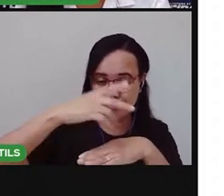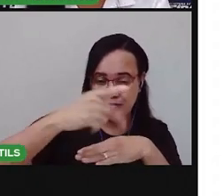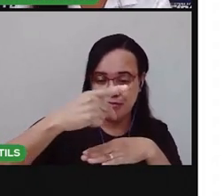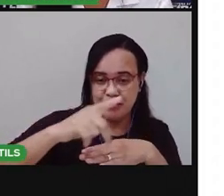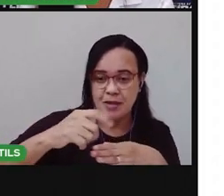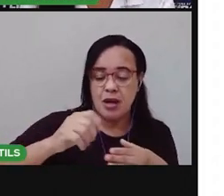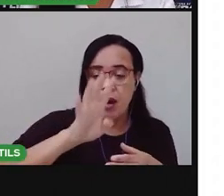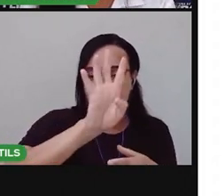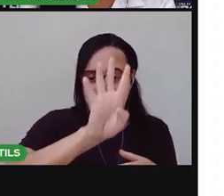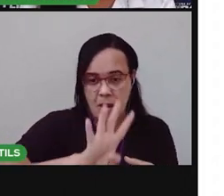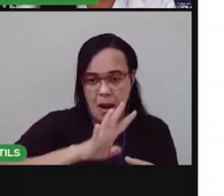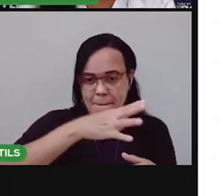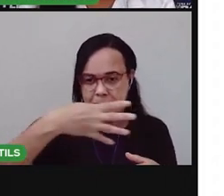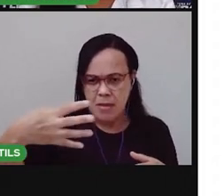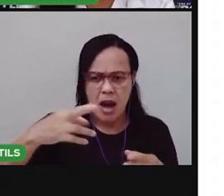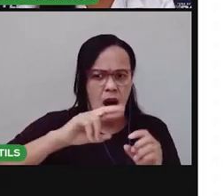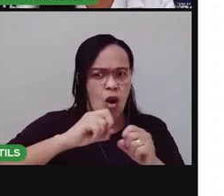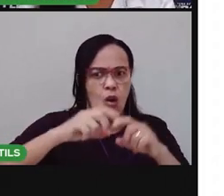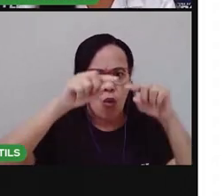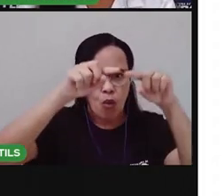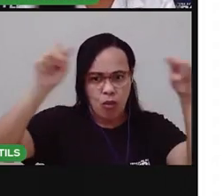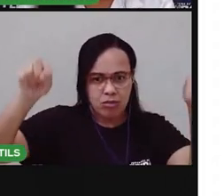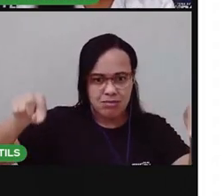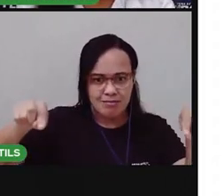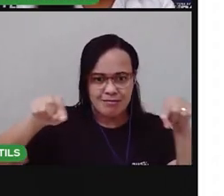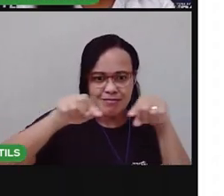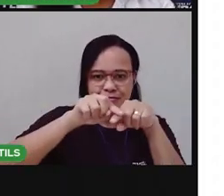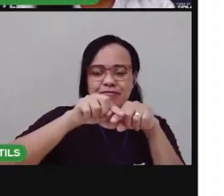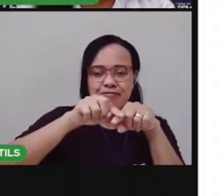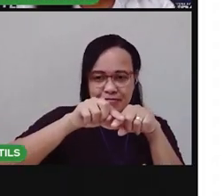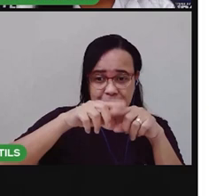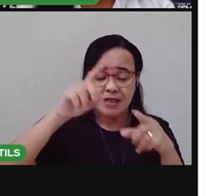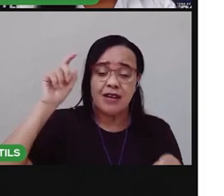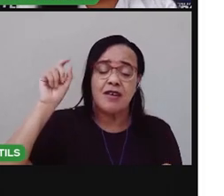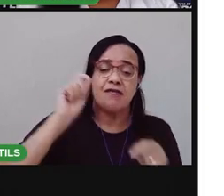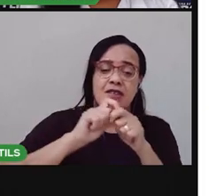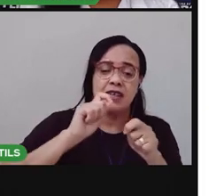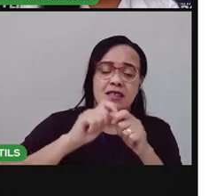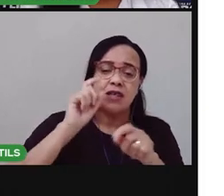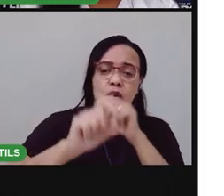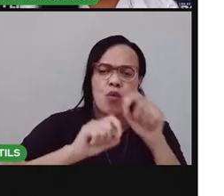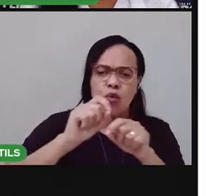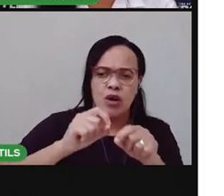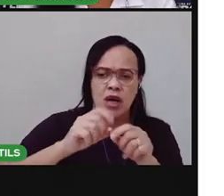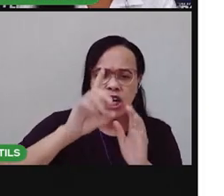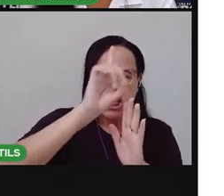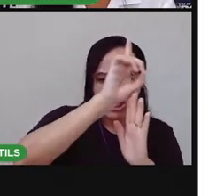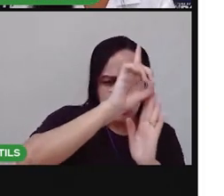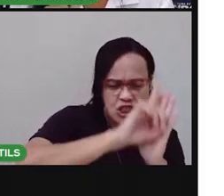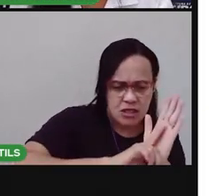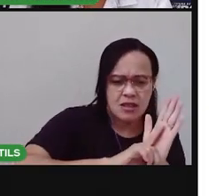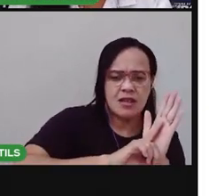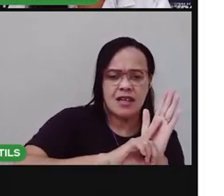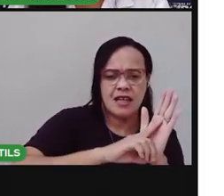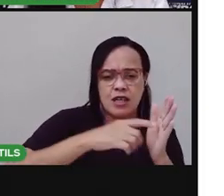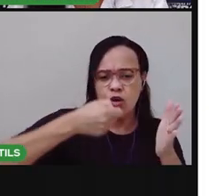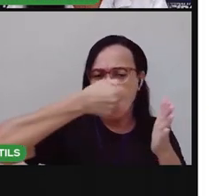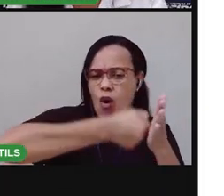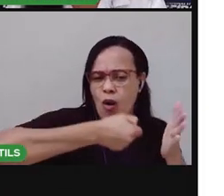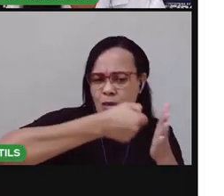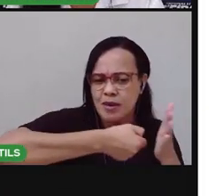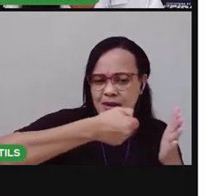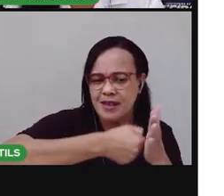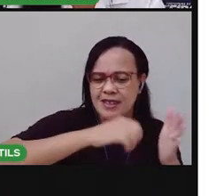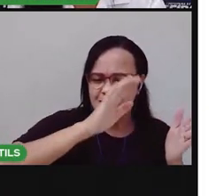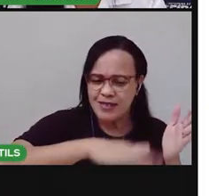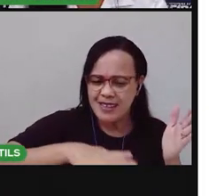direitos e os deveres das crianças. Capricha nesse painel, tá bom? Pinta. E você também